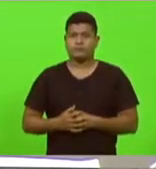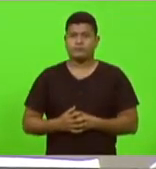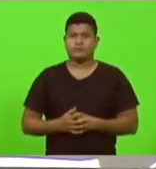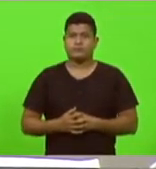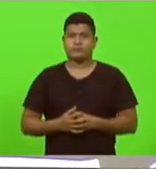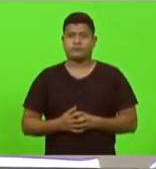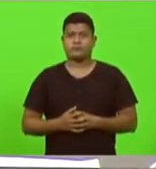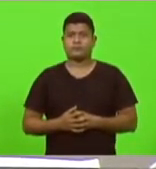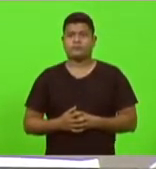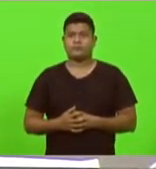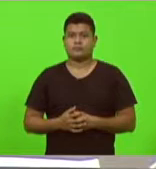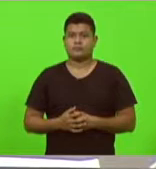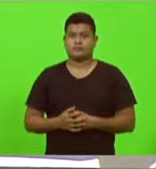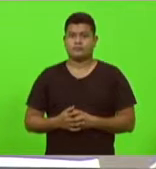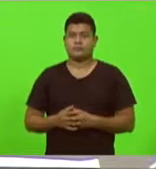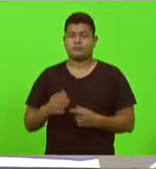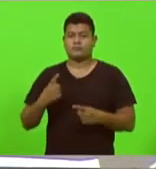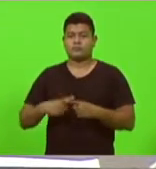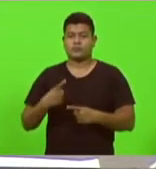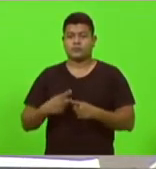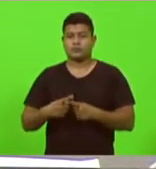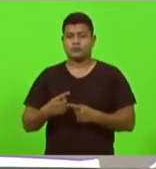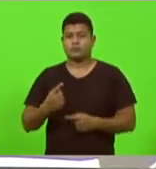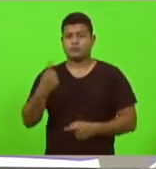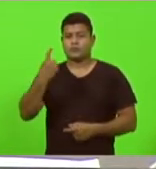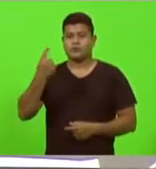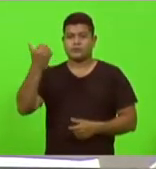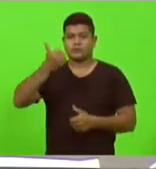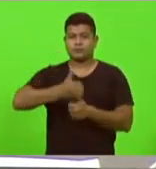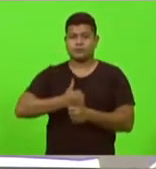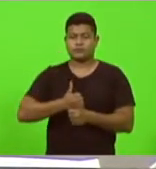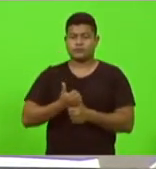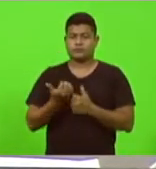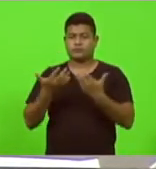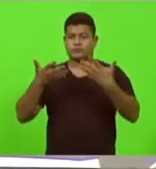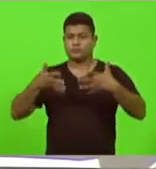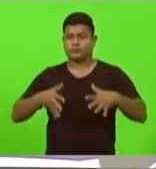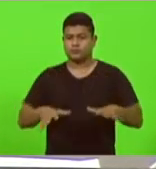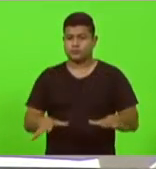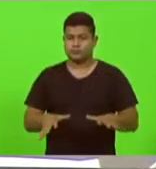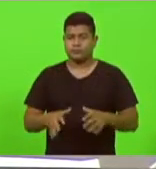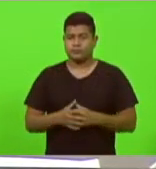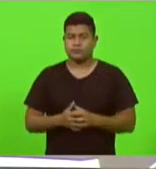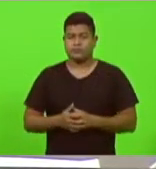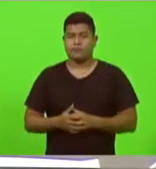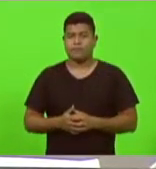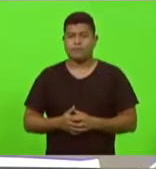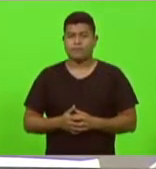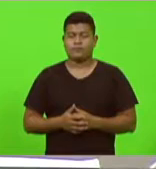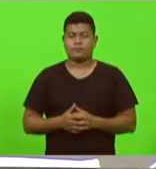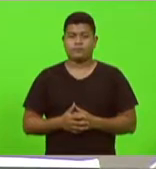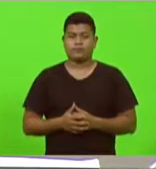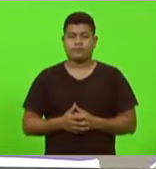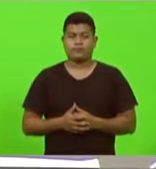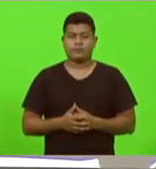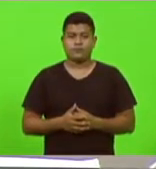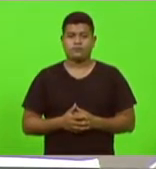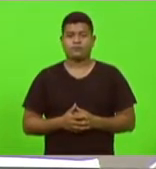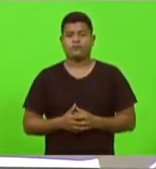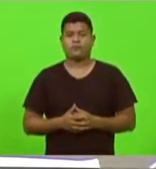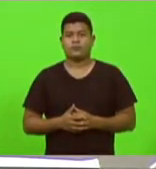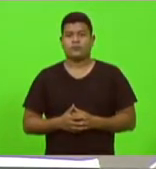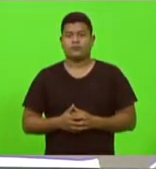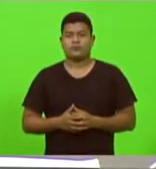declínio do primeiro suplente, em decorrência do afastamento do deputado padre Pedro Valdeceira, para tratar